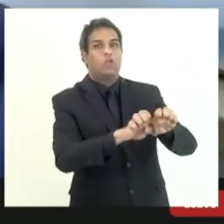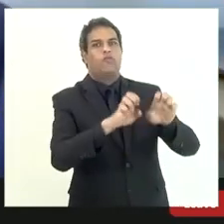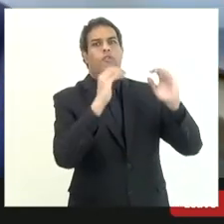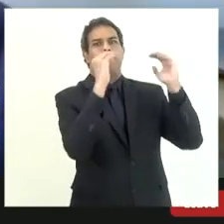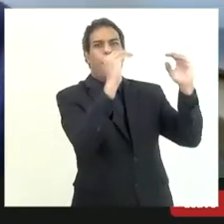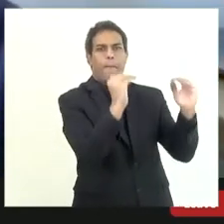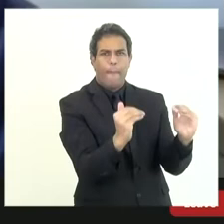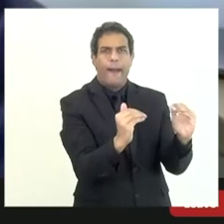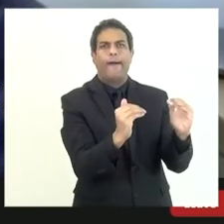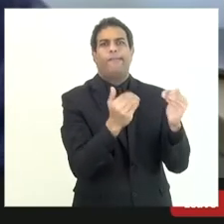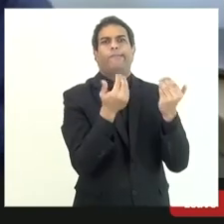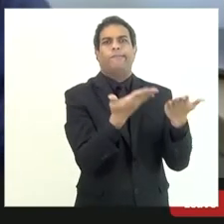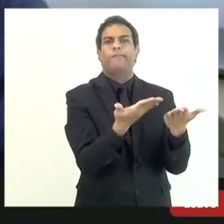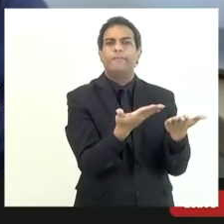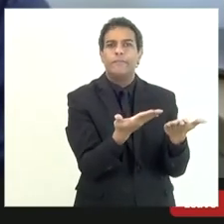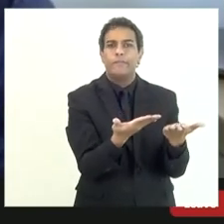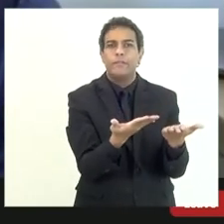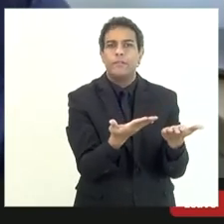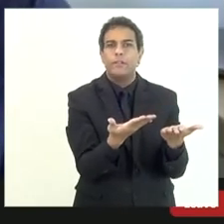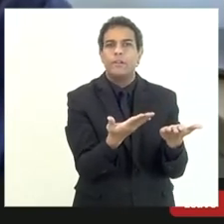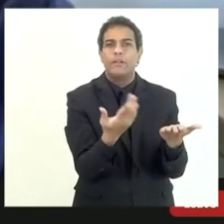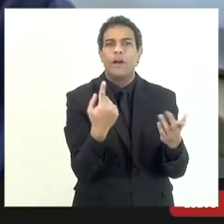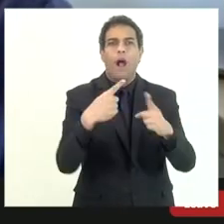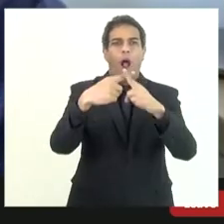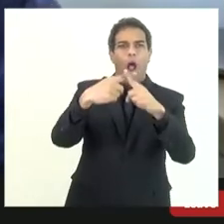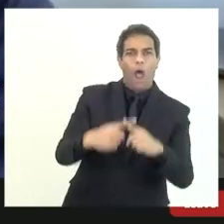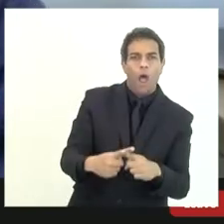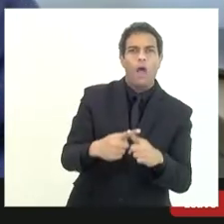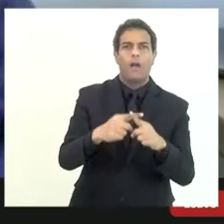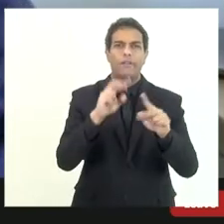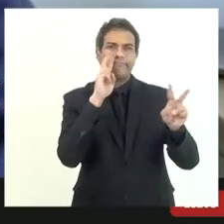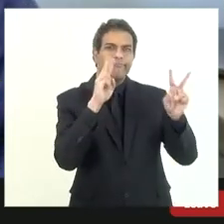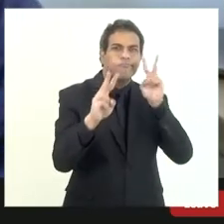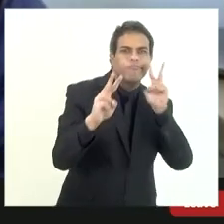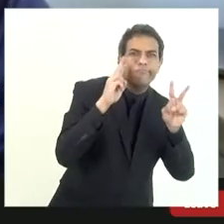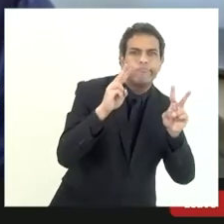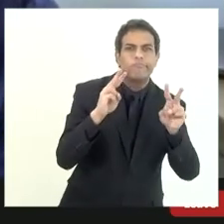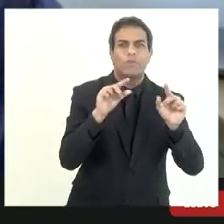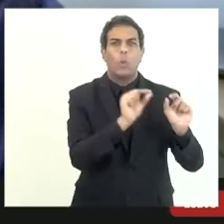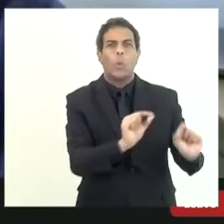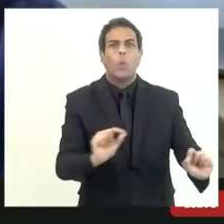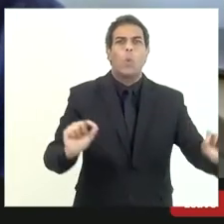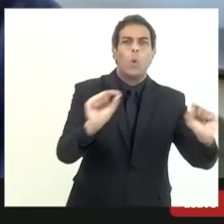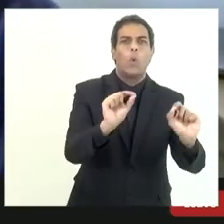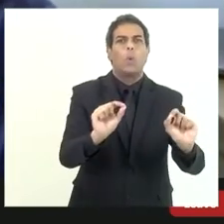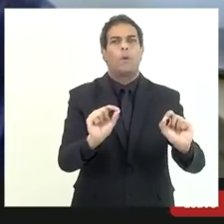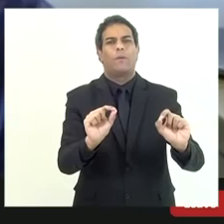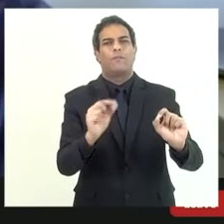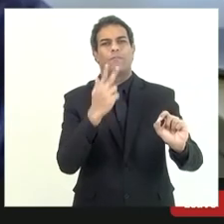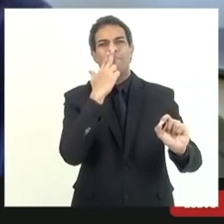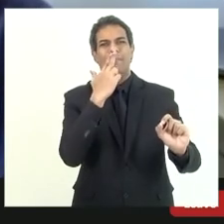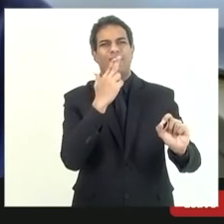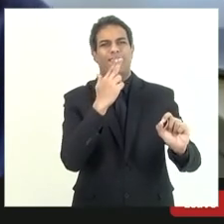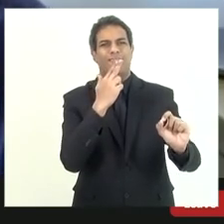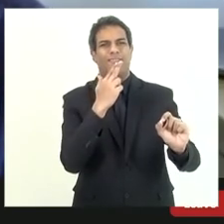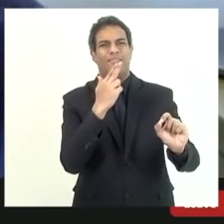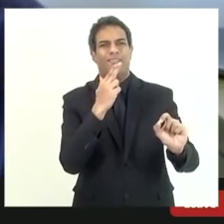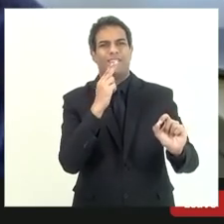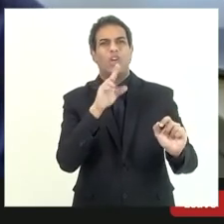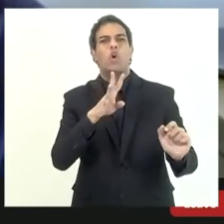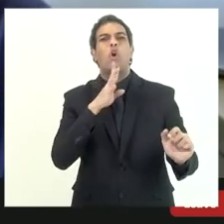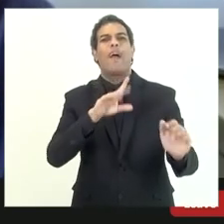eles estão num córner porque está evidente que eles fazem todas as interpretações possíveis